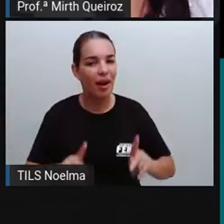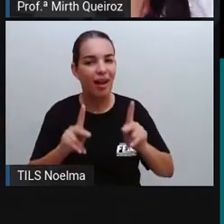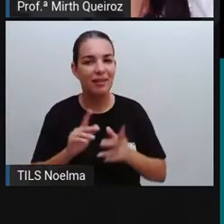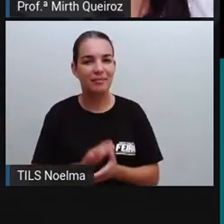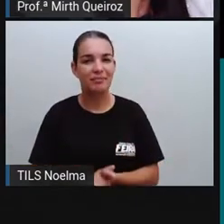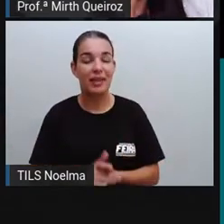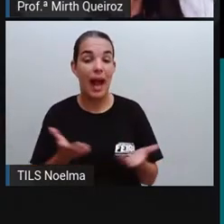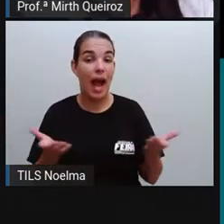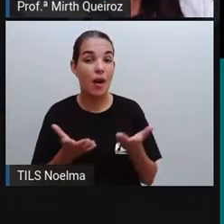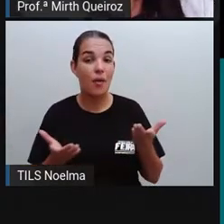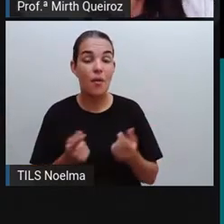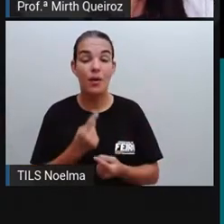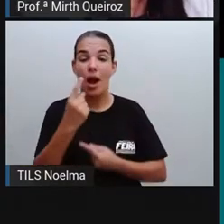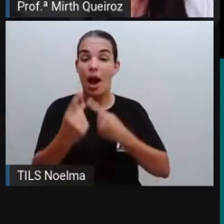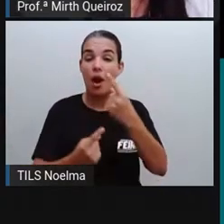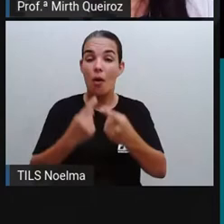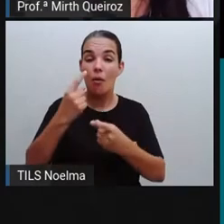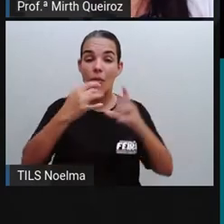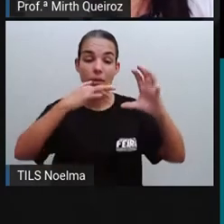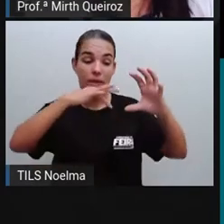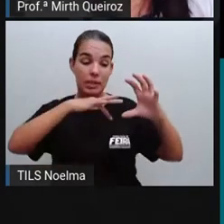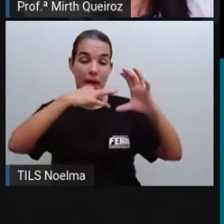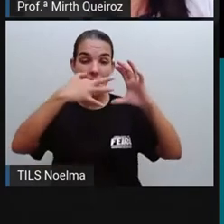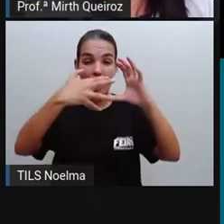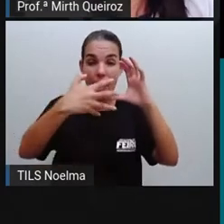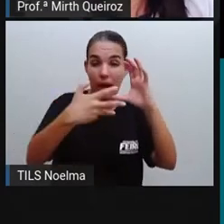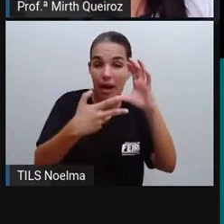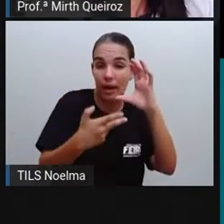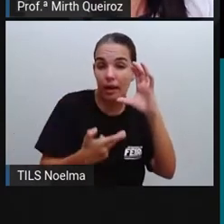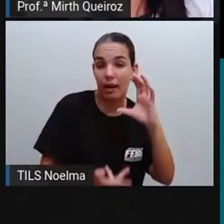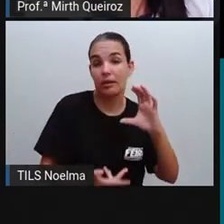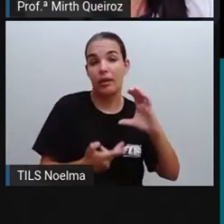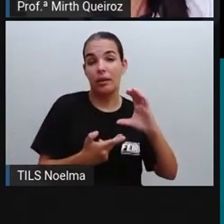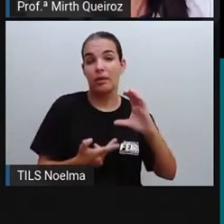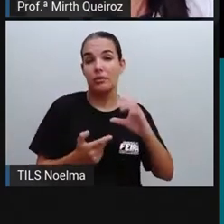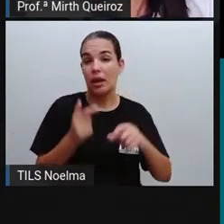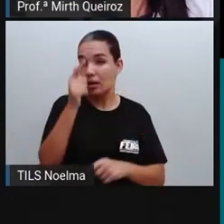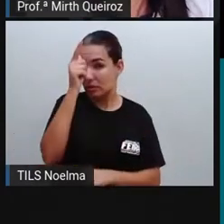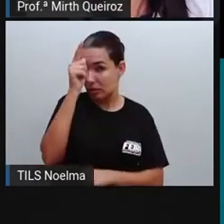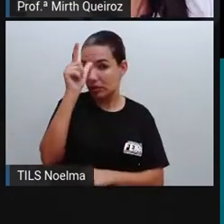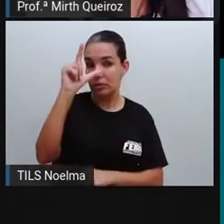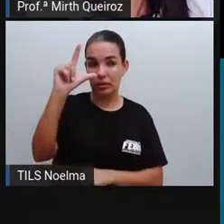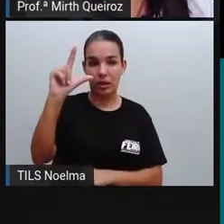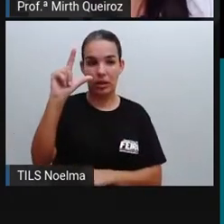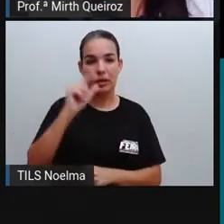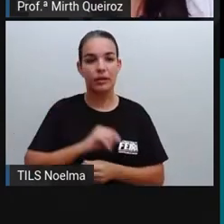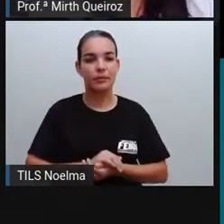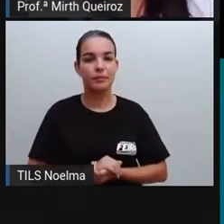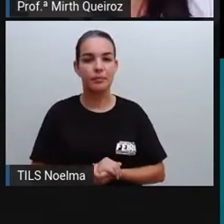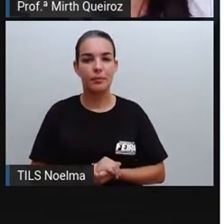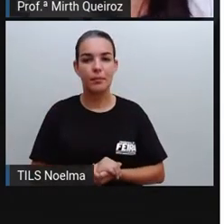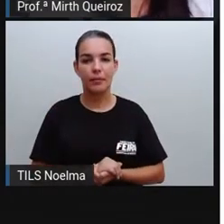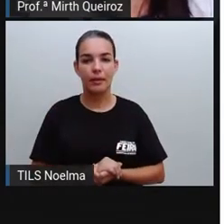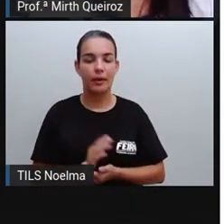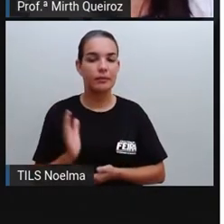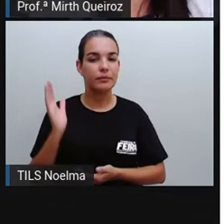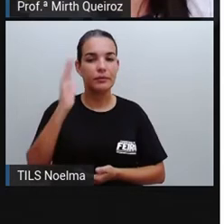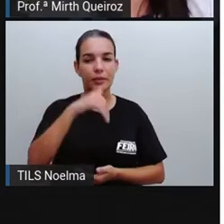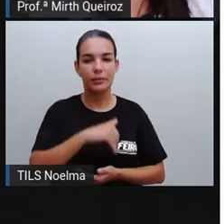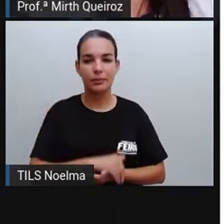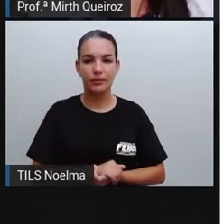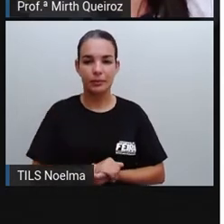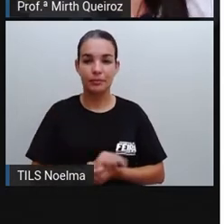E a gente vai conhecer agora algumas das características dessas lendas. Vamos lá?